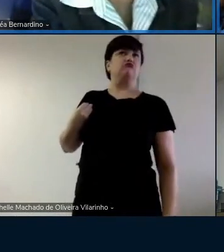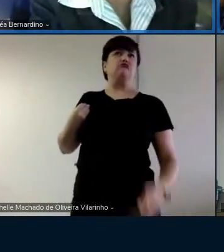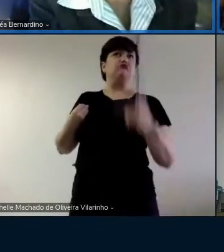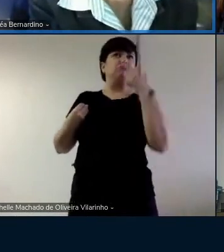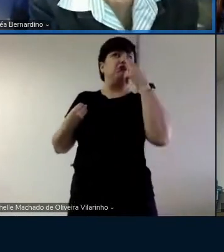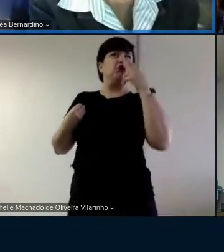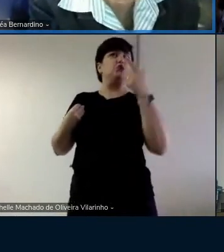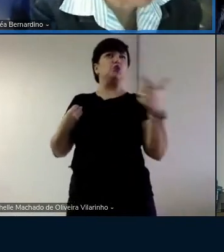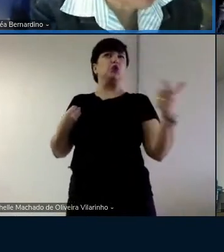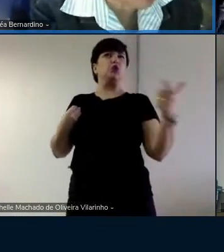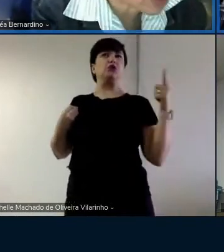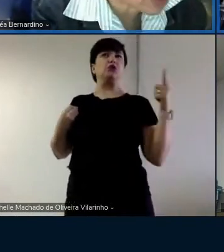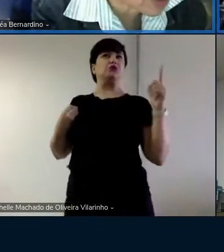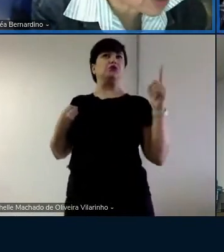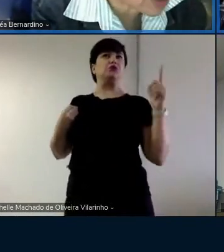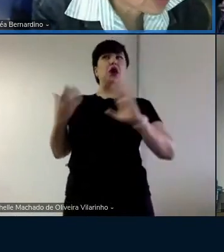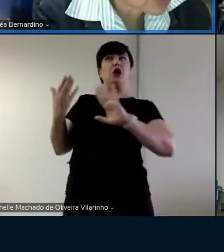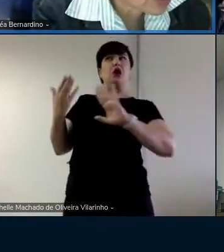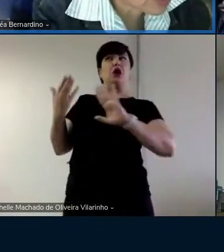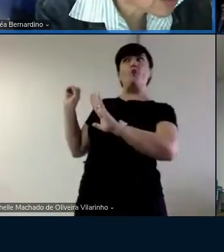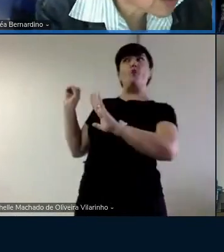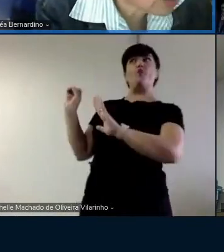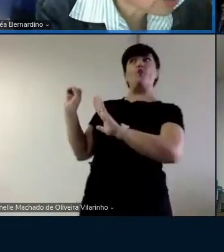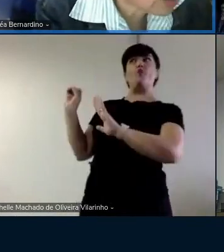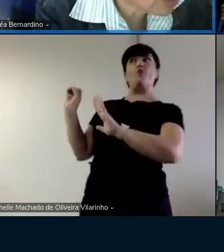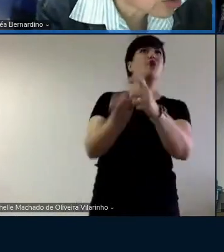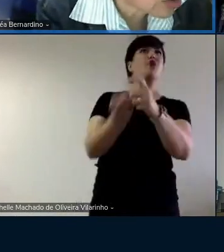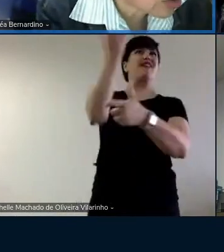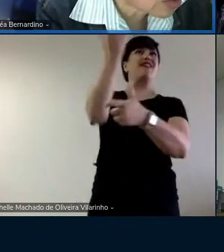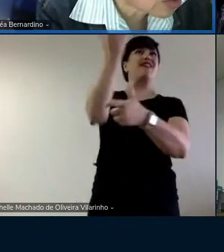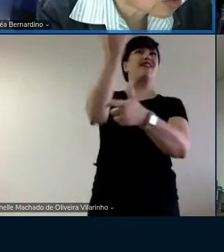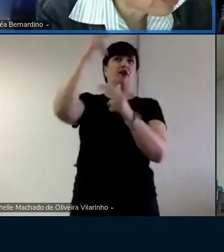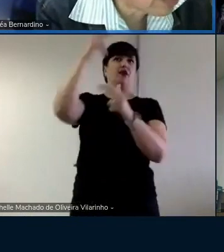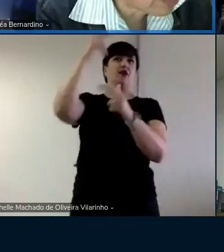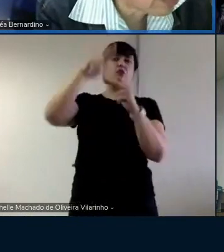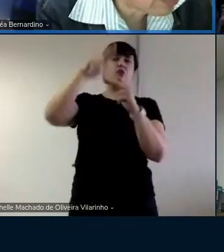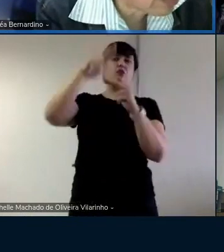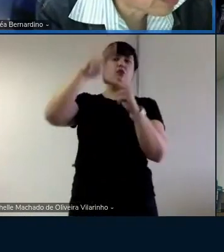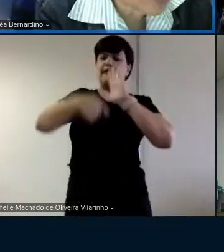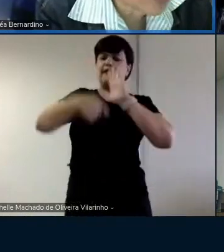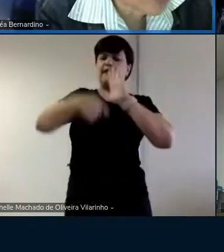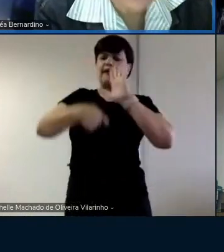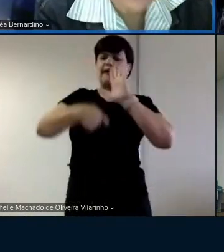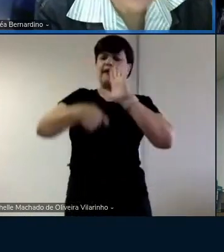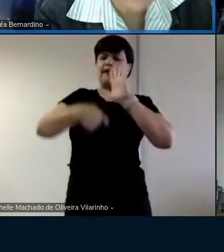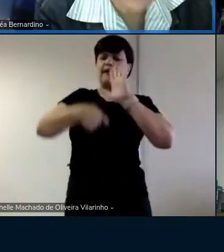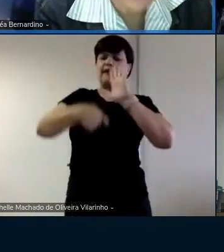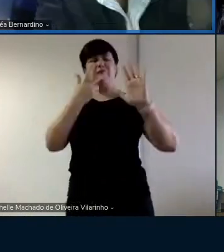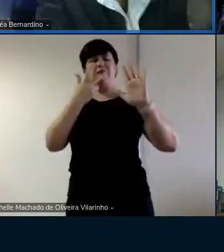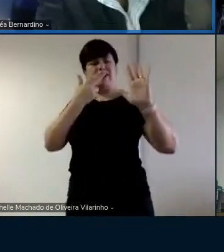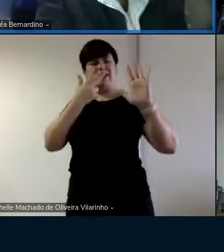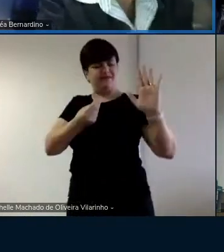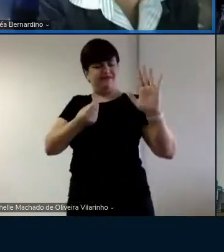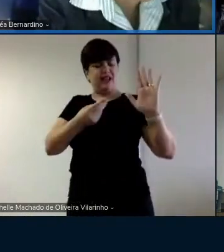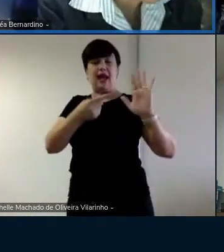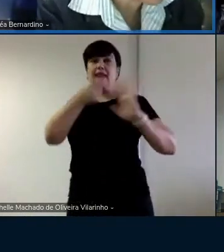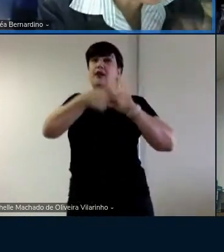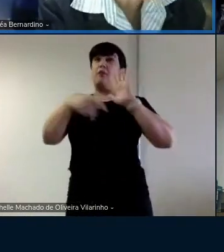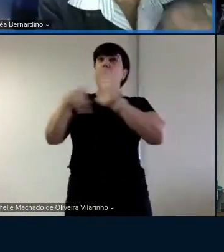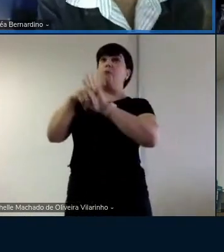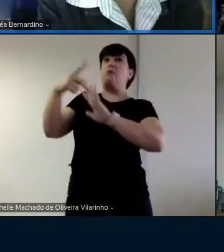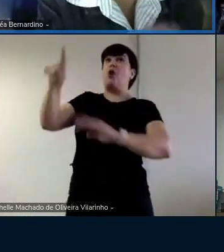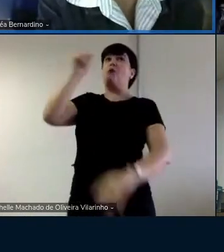ou encontradas anteriormente. Então, assim, no texto, é o texto da autora,